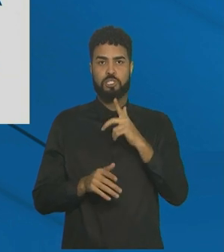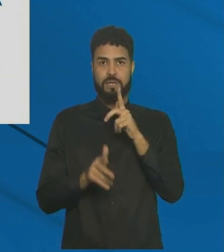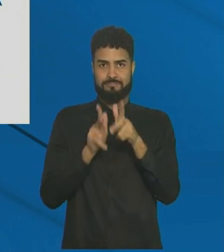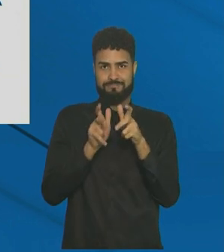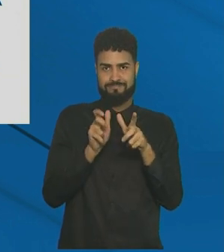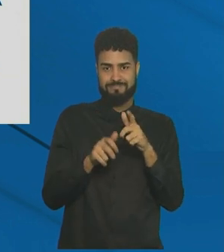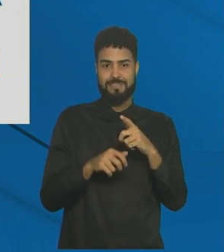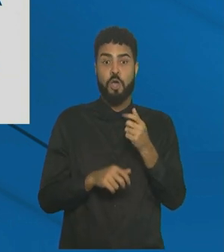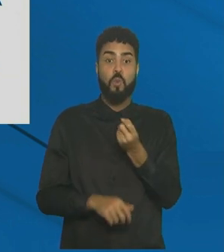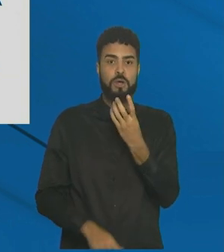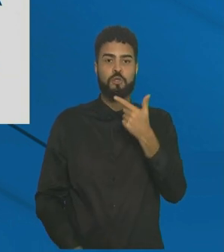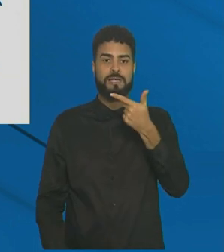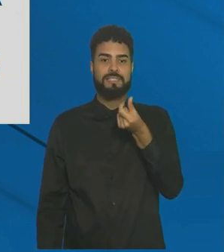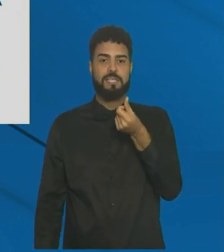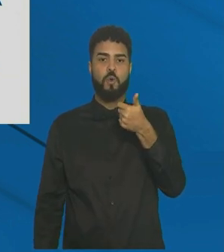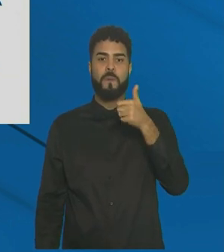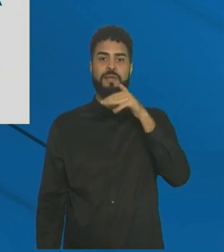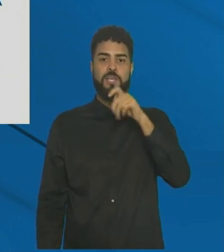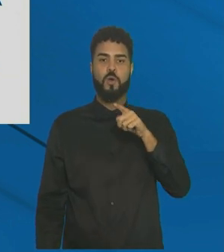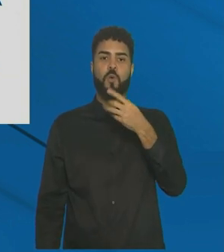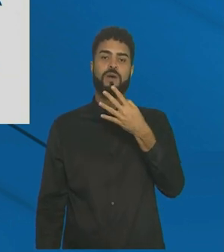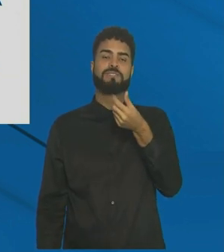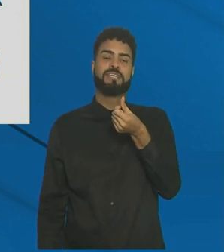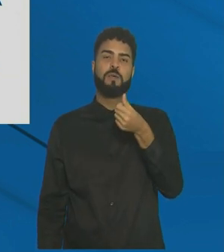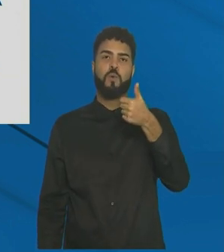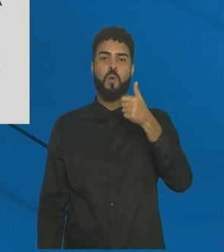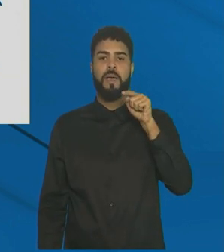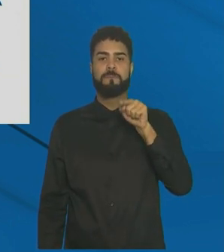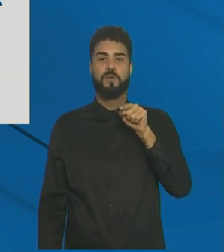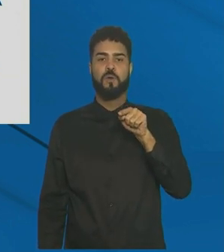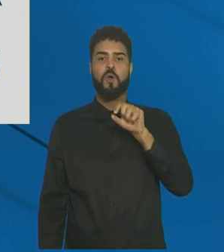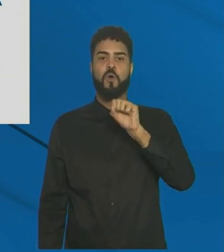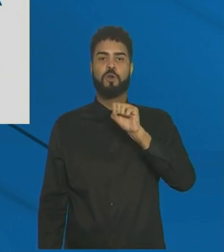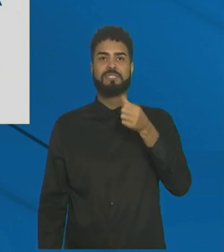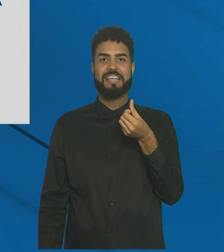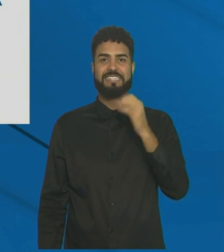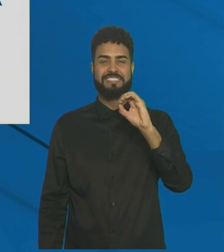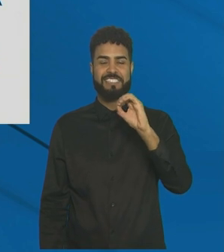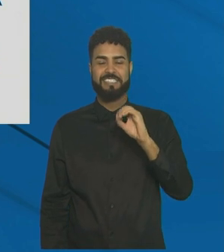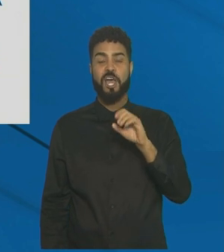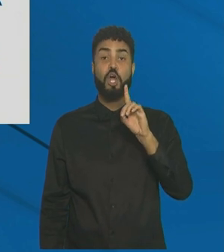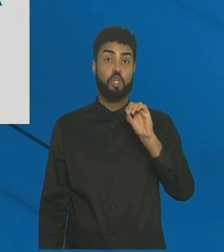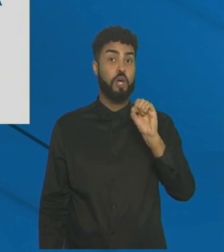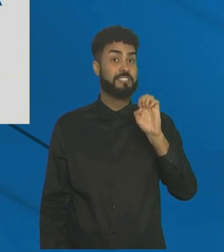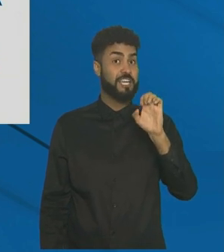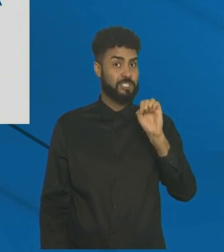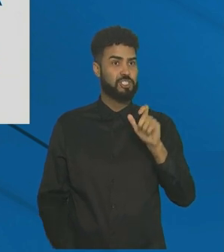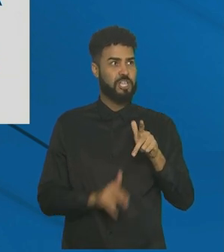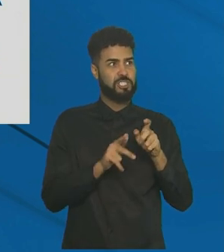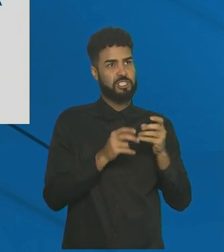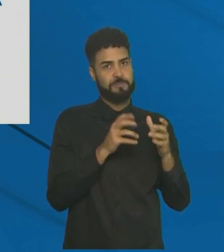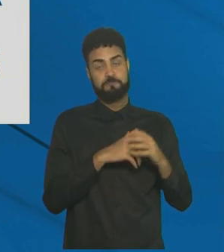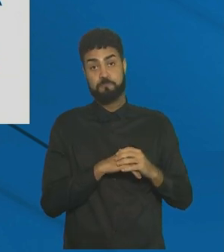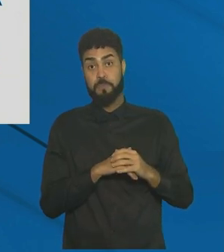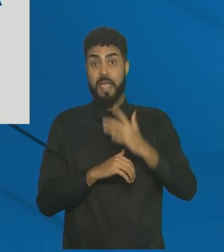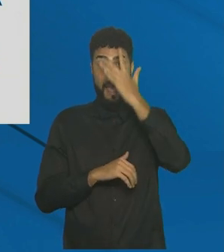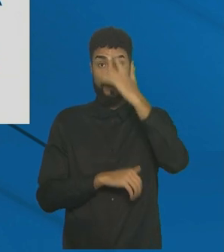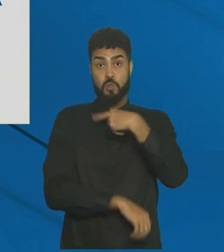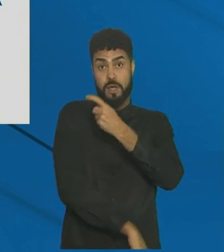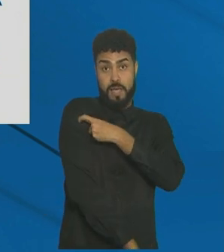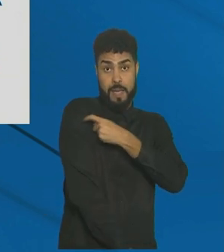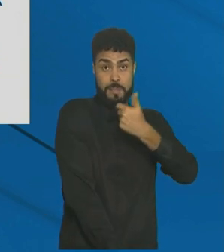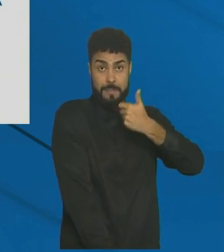aplicadas, 261 milhões, 461, 860. Pessoas que já